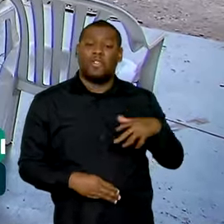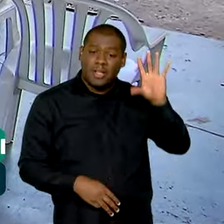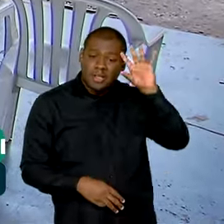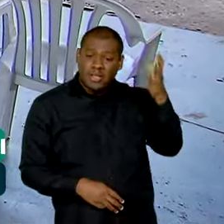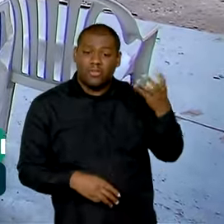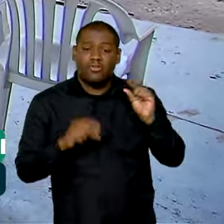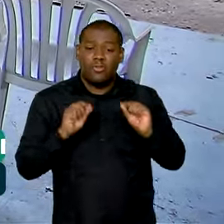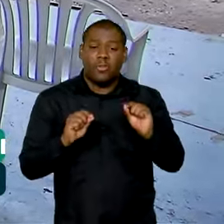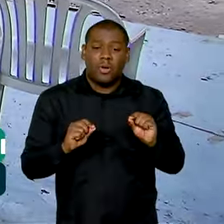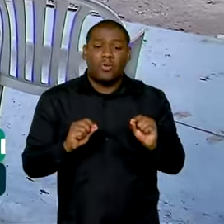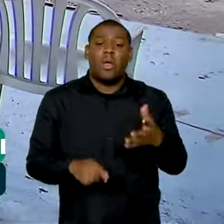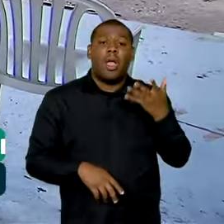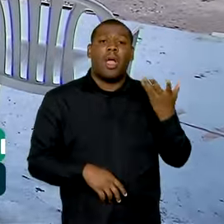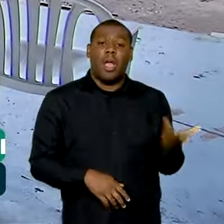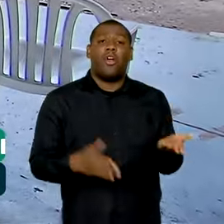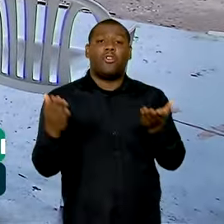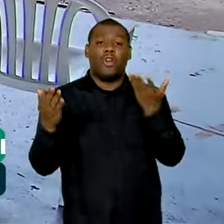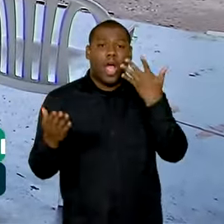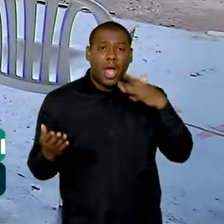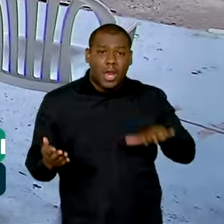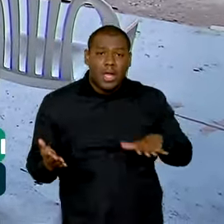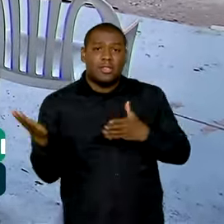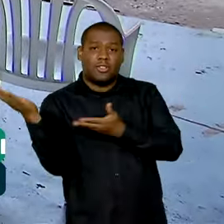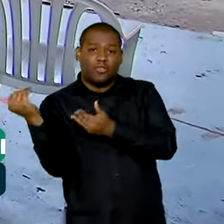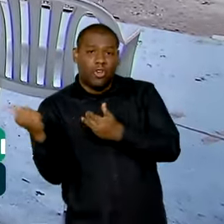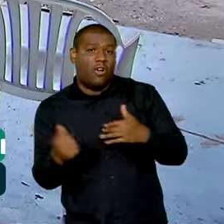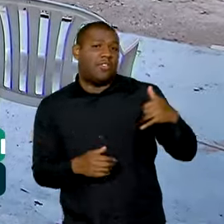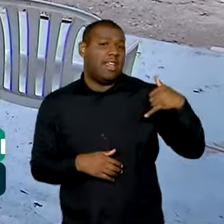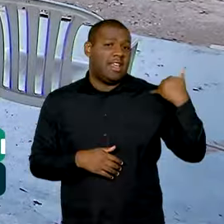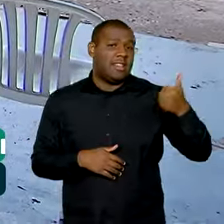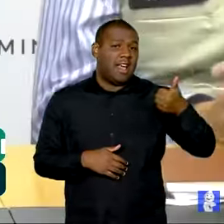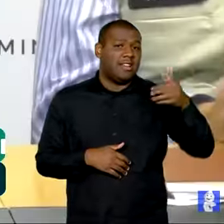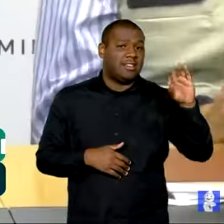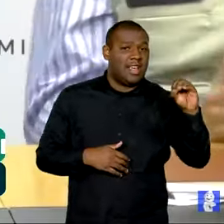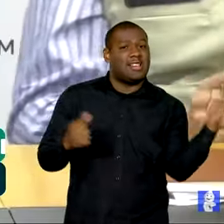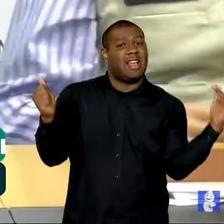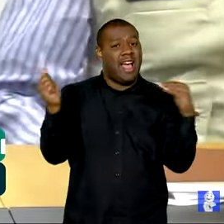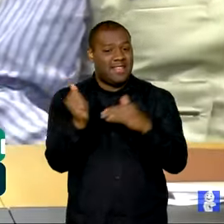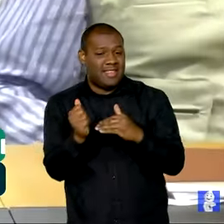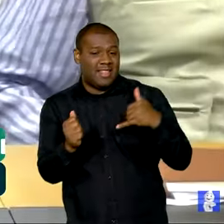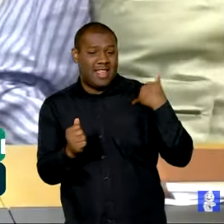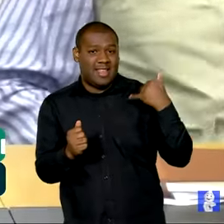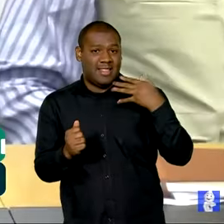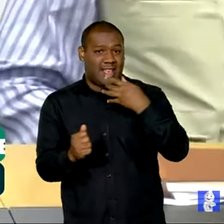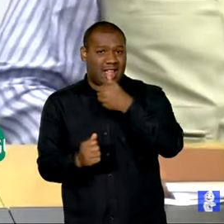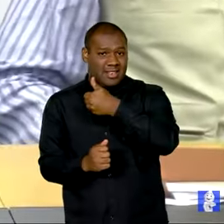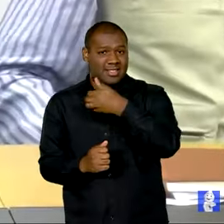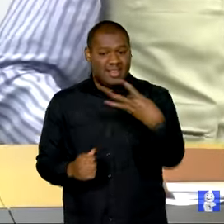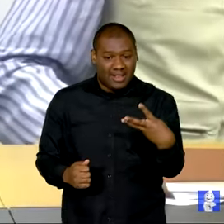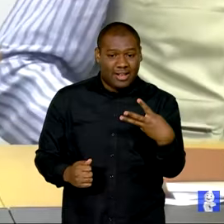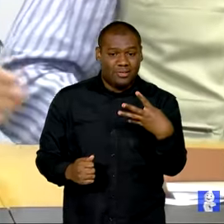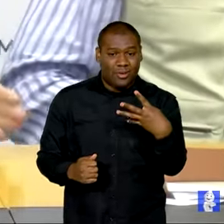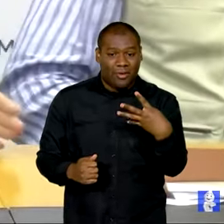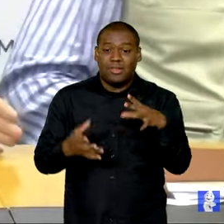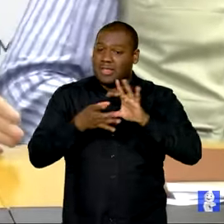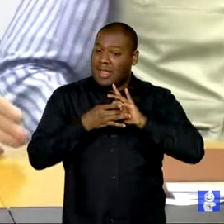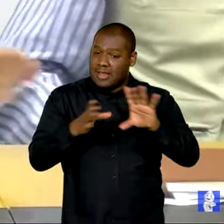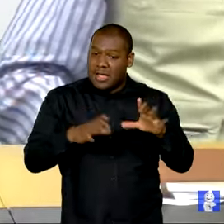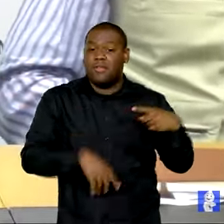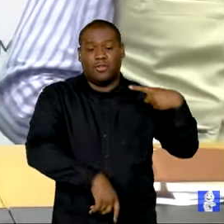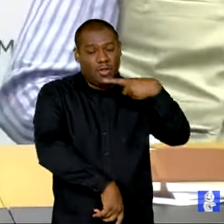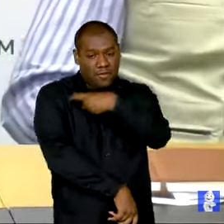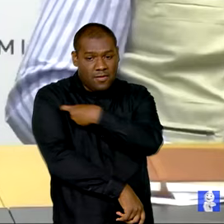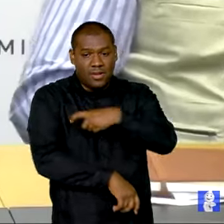e incluir crianças e adolescentes de 10 a 14 anos. Nós precisávamos fazer uma análise das doses que